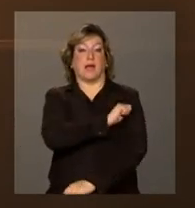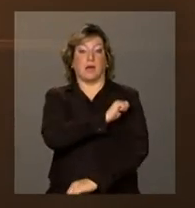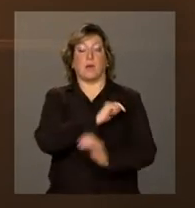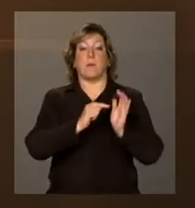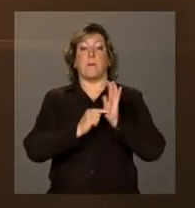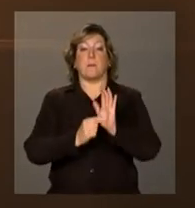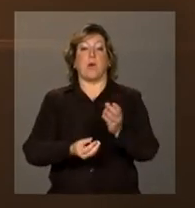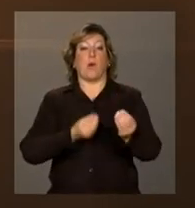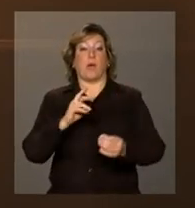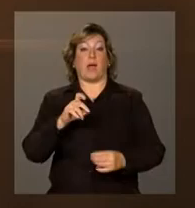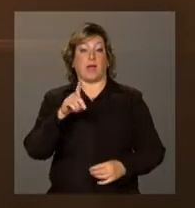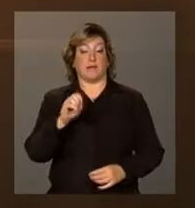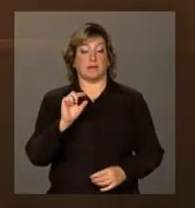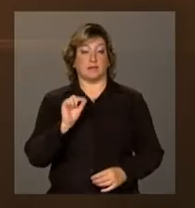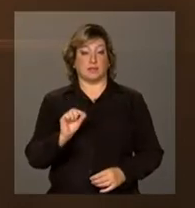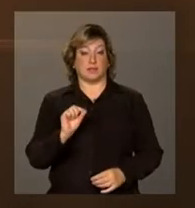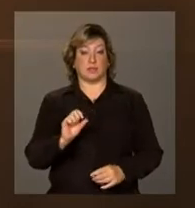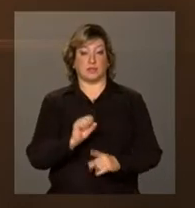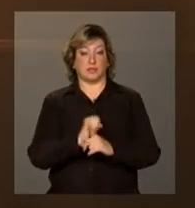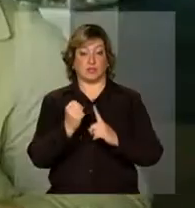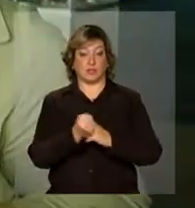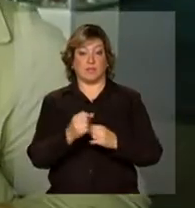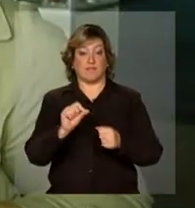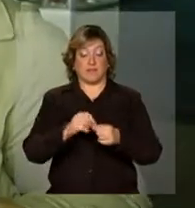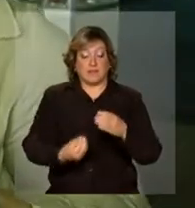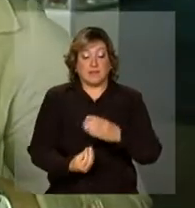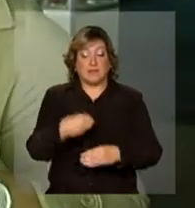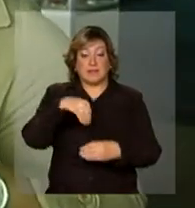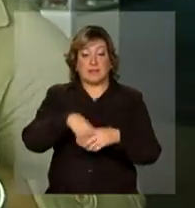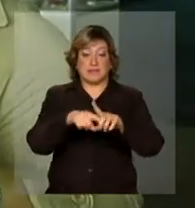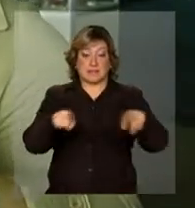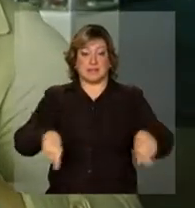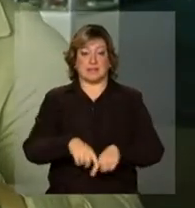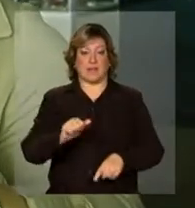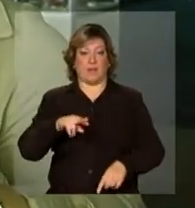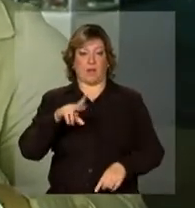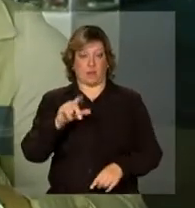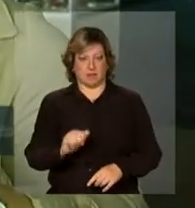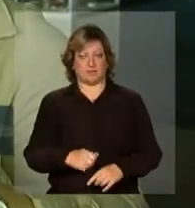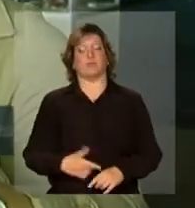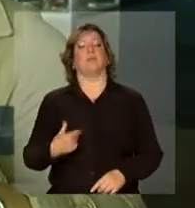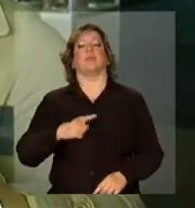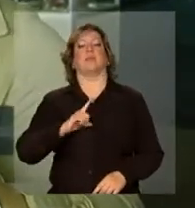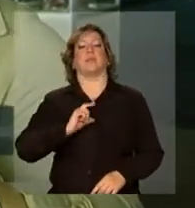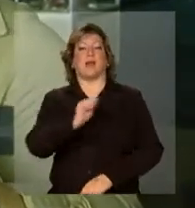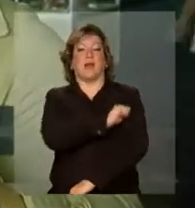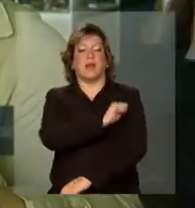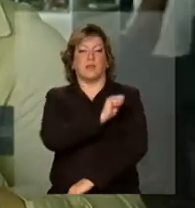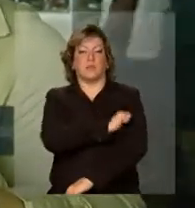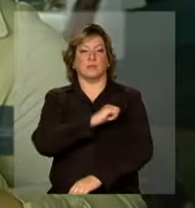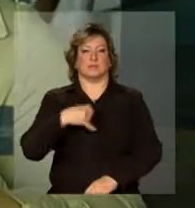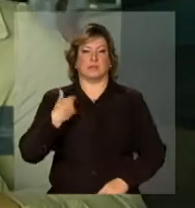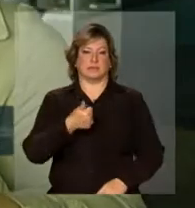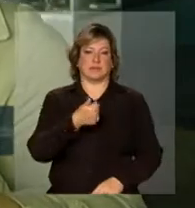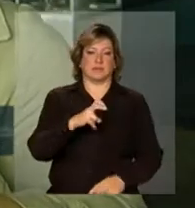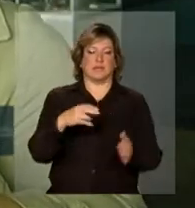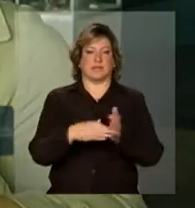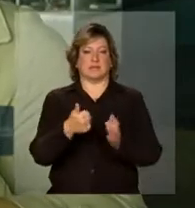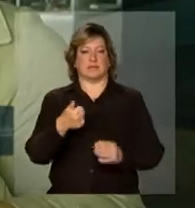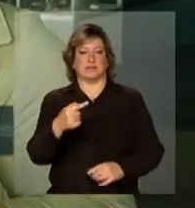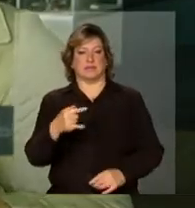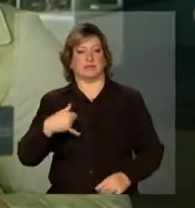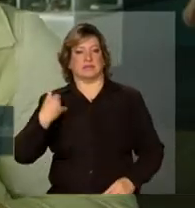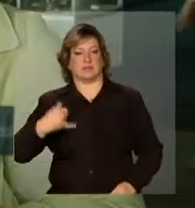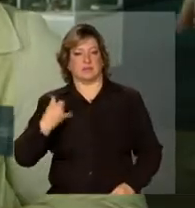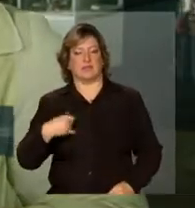social criada na sala de aula. Alunos entre 15 e 17 anos criaram uma rede social para a internet